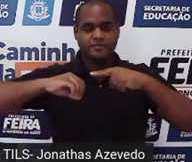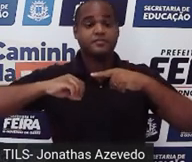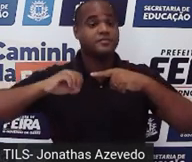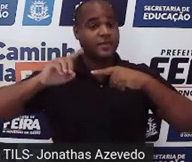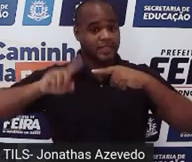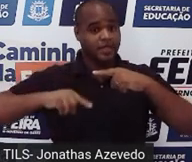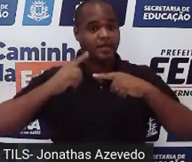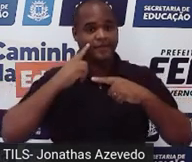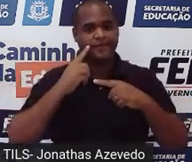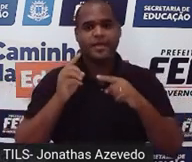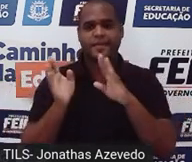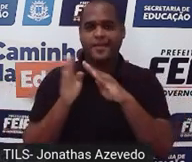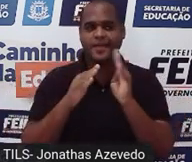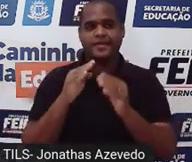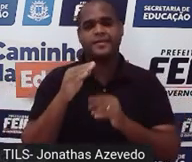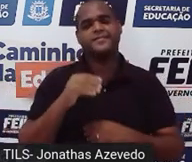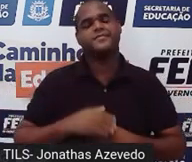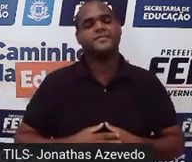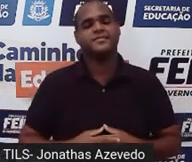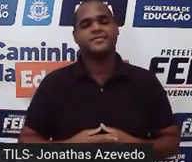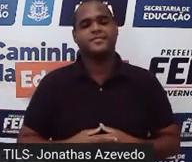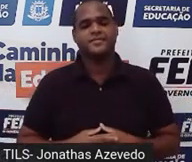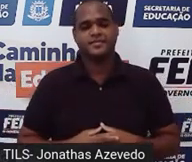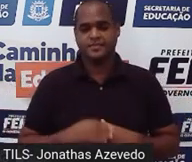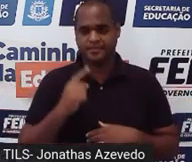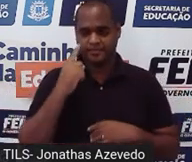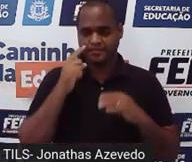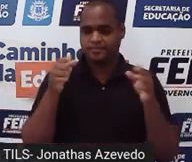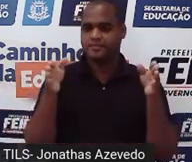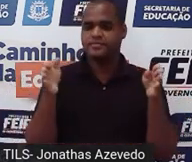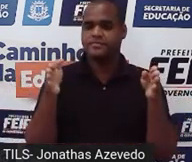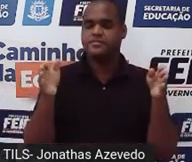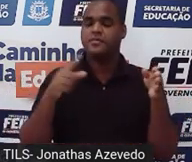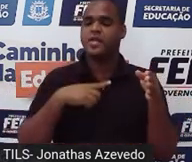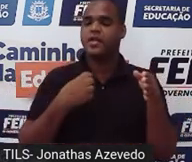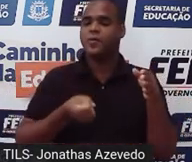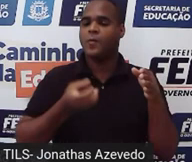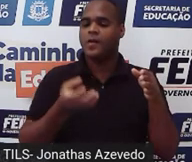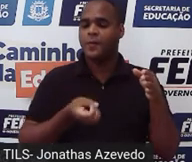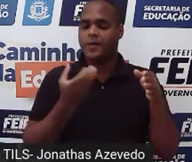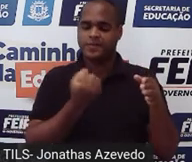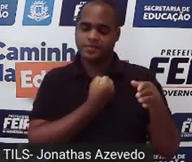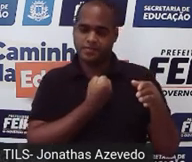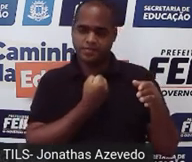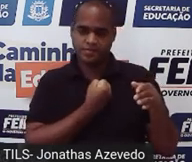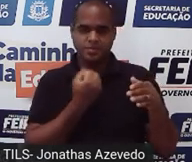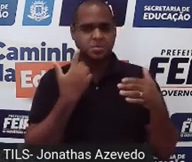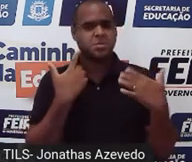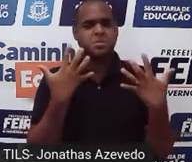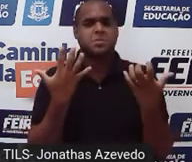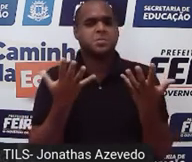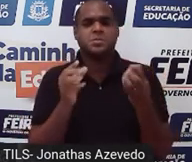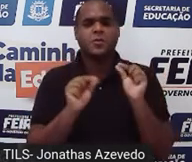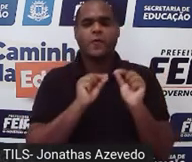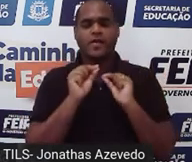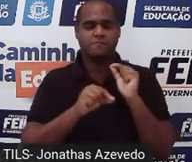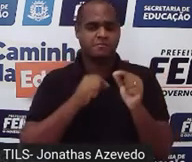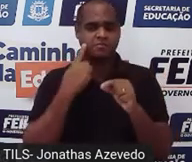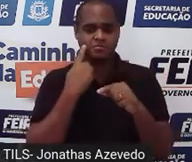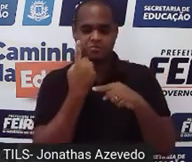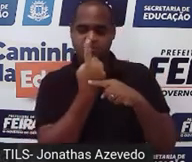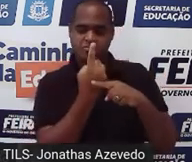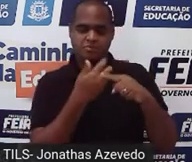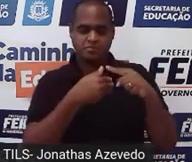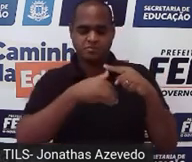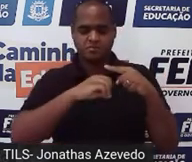leitura da fração é 1 centésimo. Então, entre quais números na reta numérica fica essa fração unitária